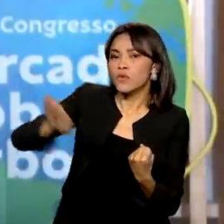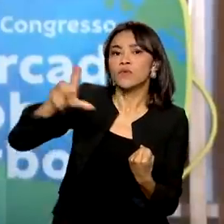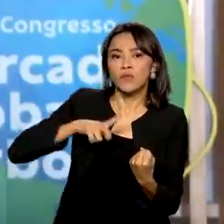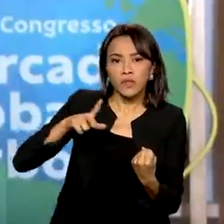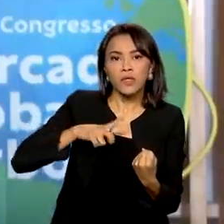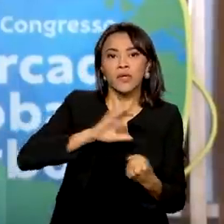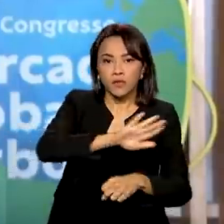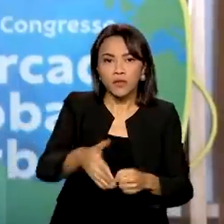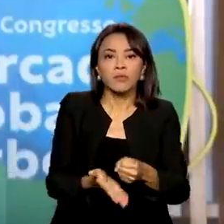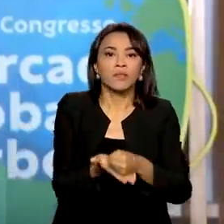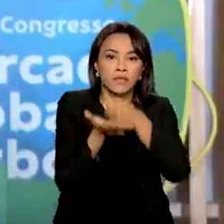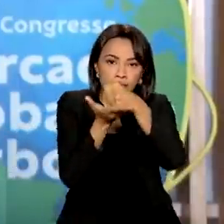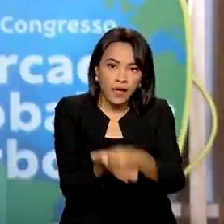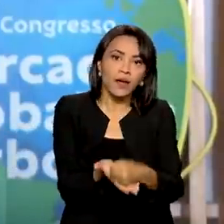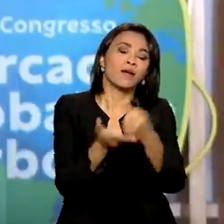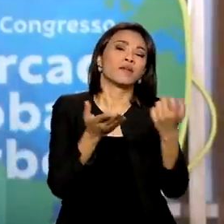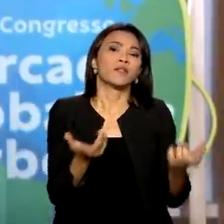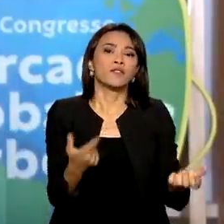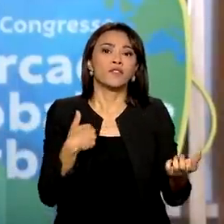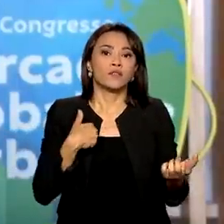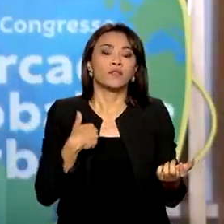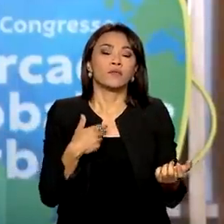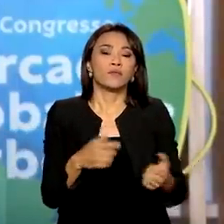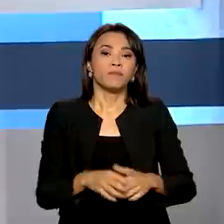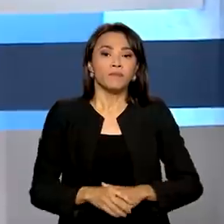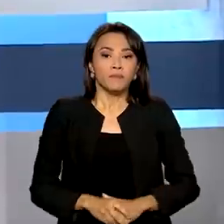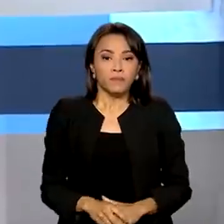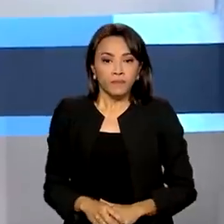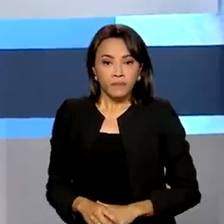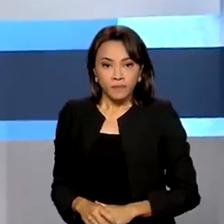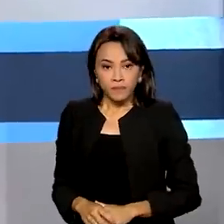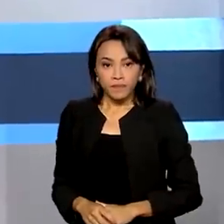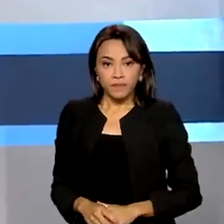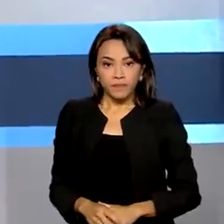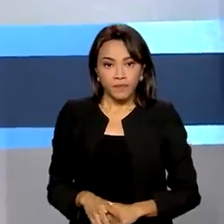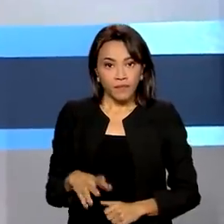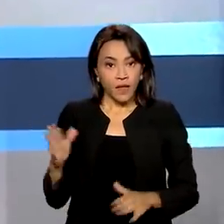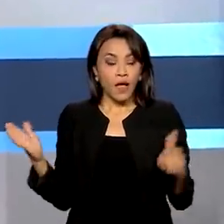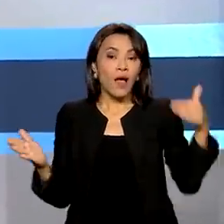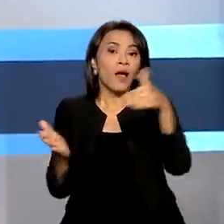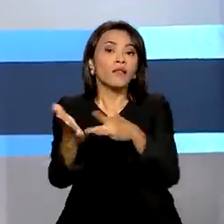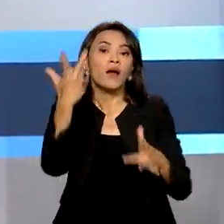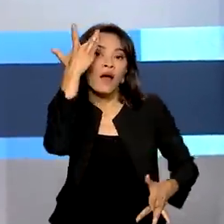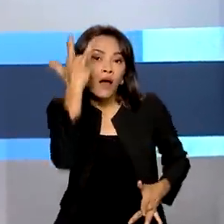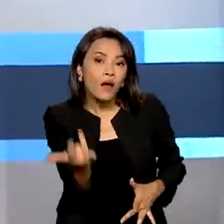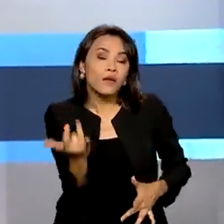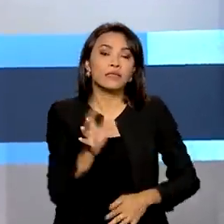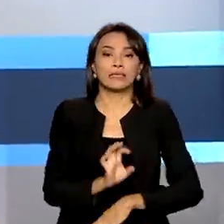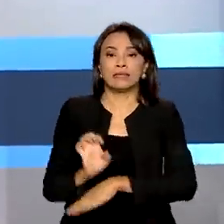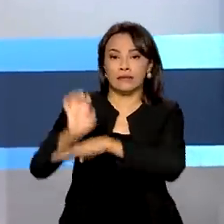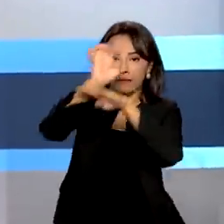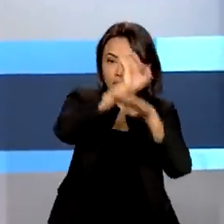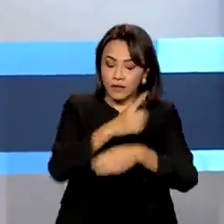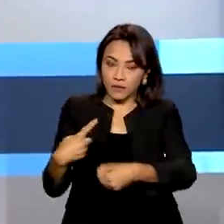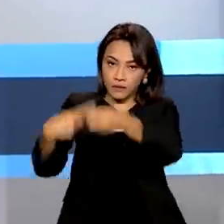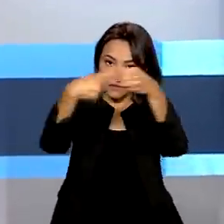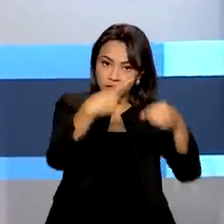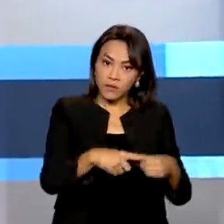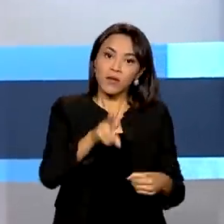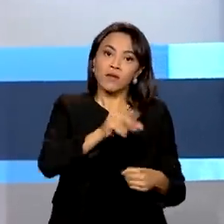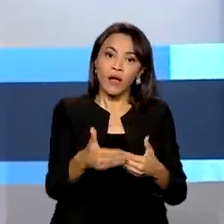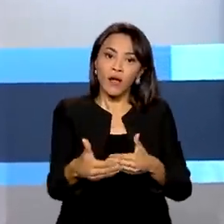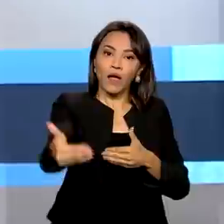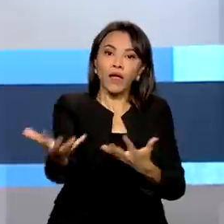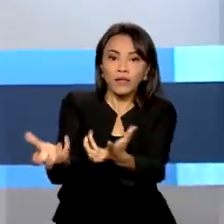a gente tem, então, traçados mais eficientes, mais racionais. Até amanhã, estados e municípios vão receber cerca de 7